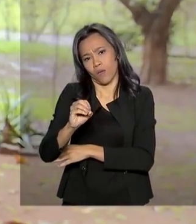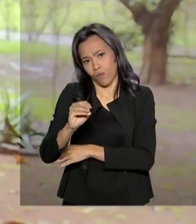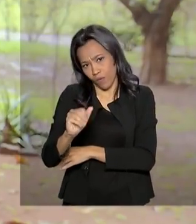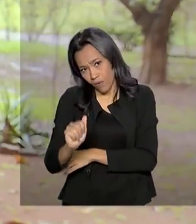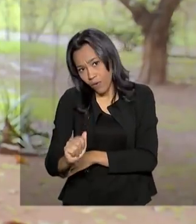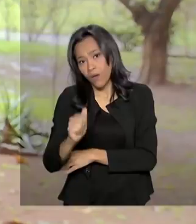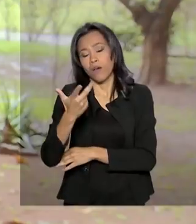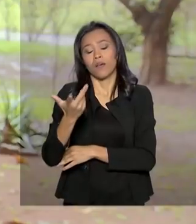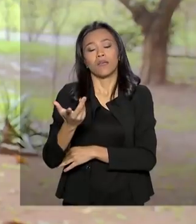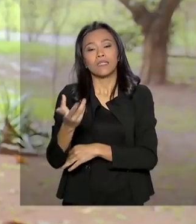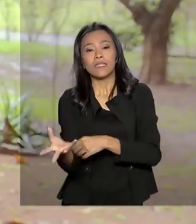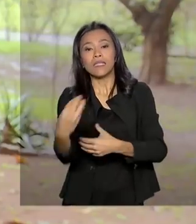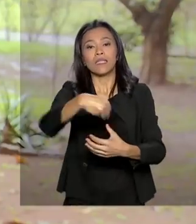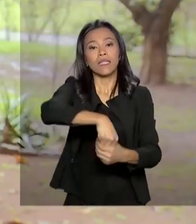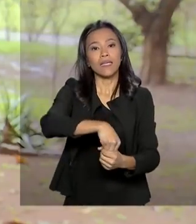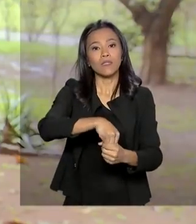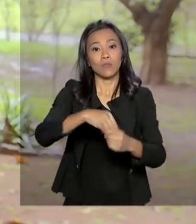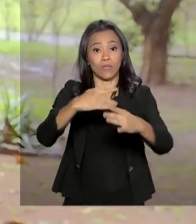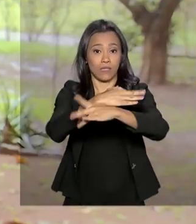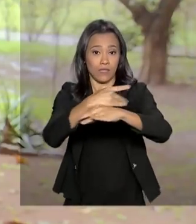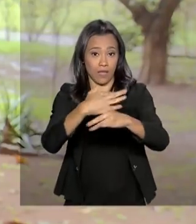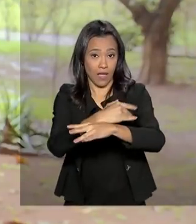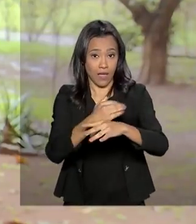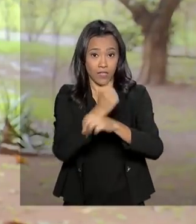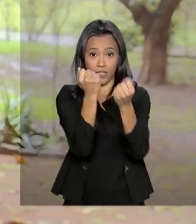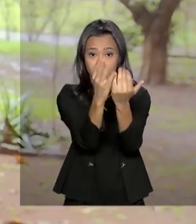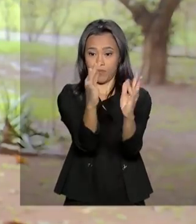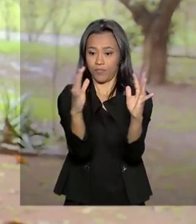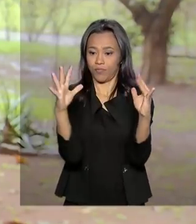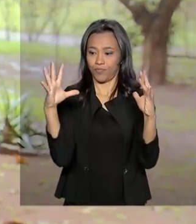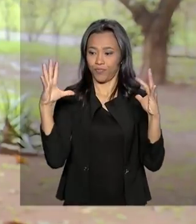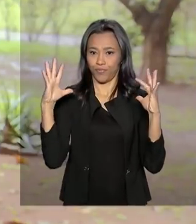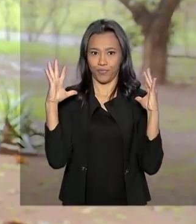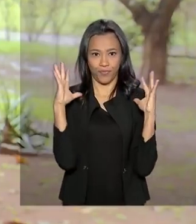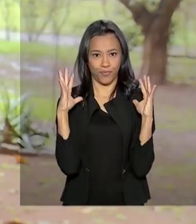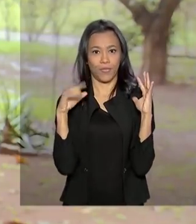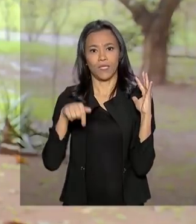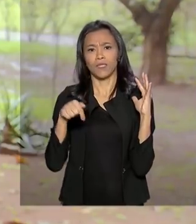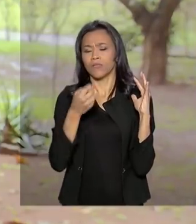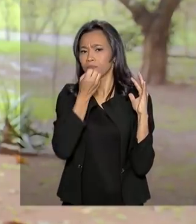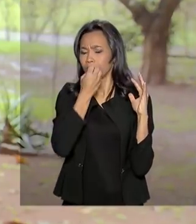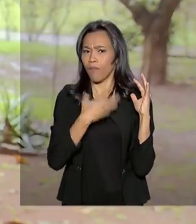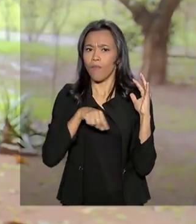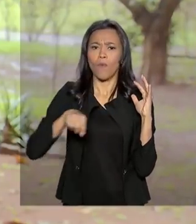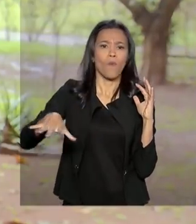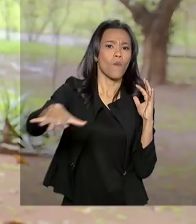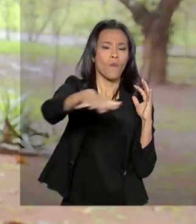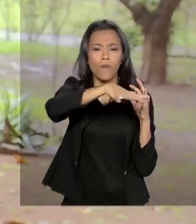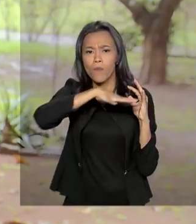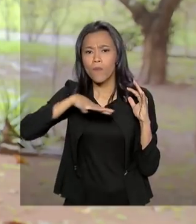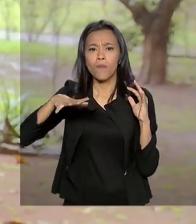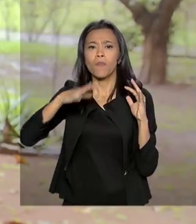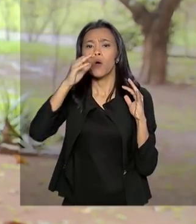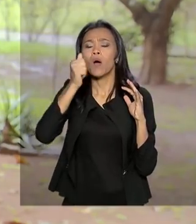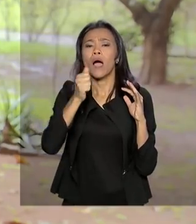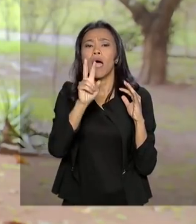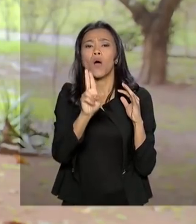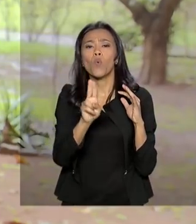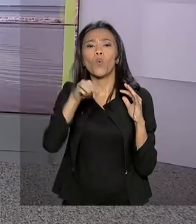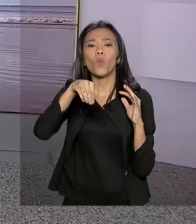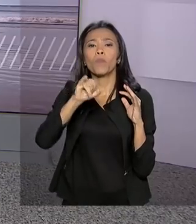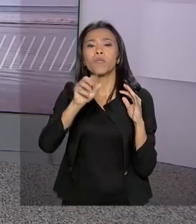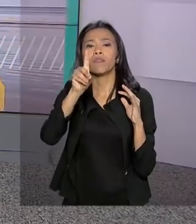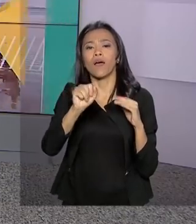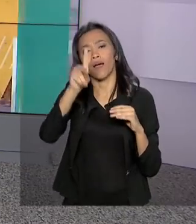quando integrado dentro da cidade, quando estão dentro da própria cidade, de fato, permite um aumento da umidade relativa do ar.